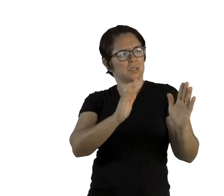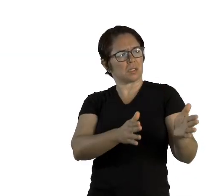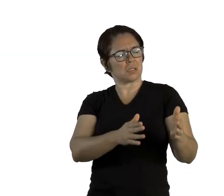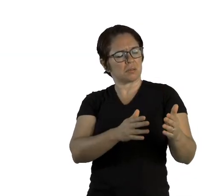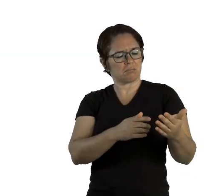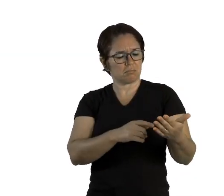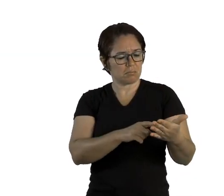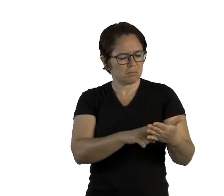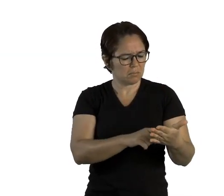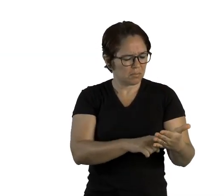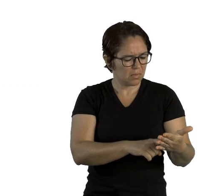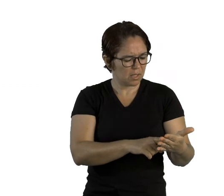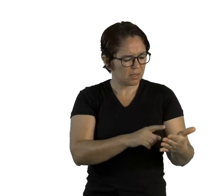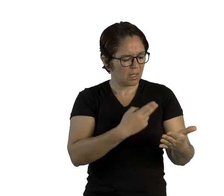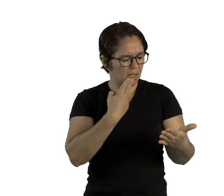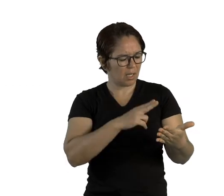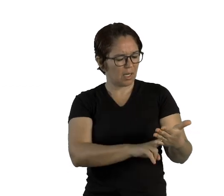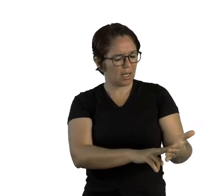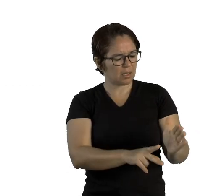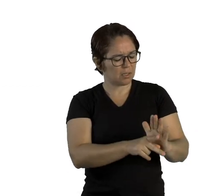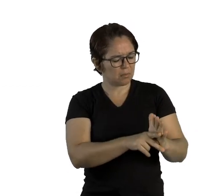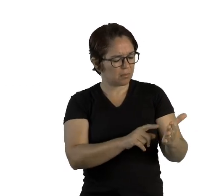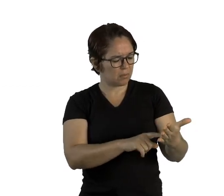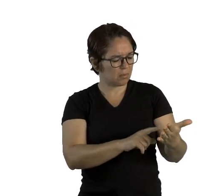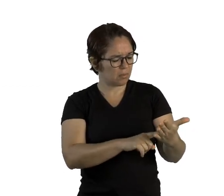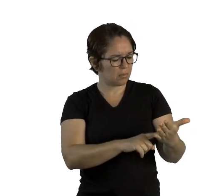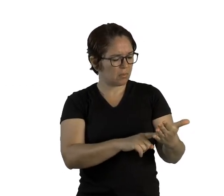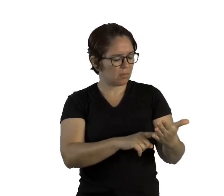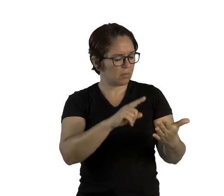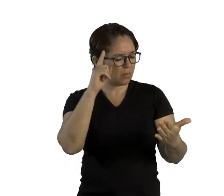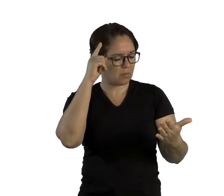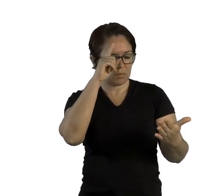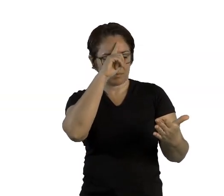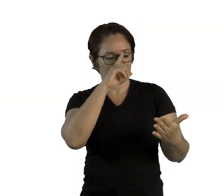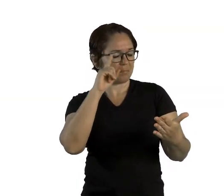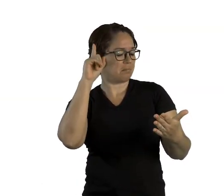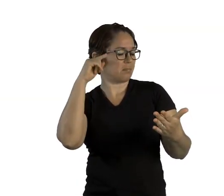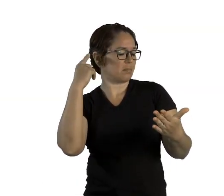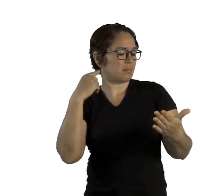dourados. Para Cachinhos dourados.